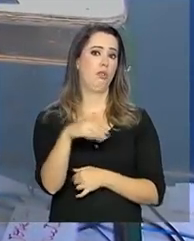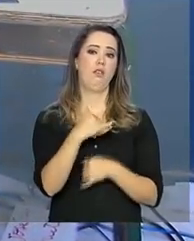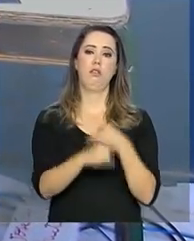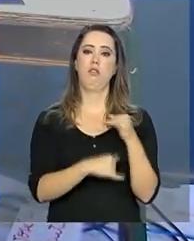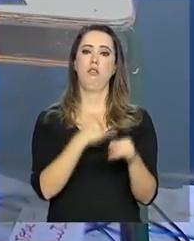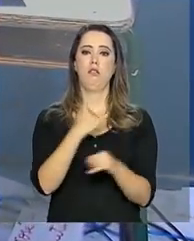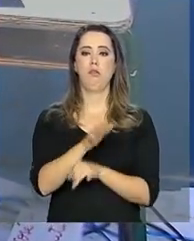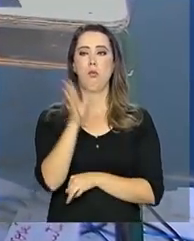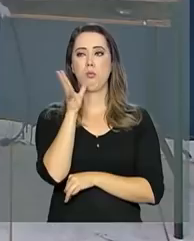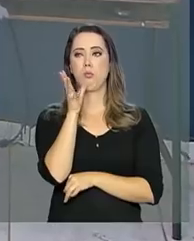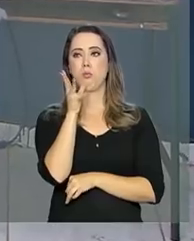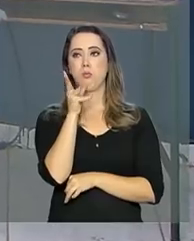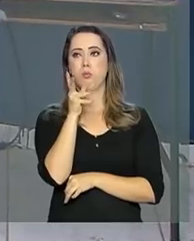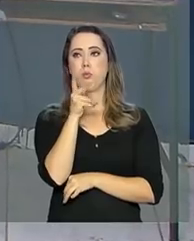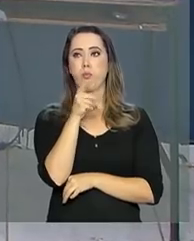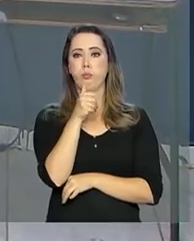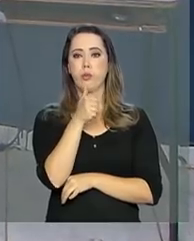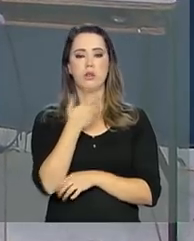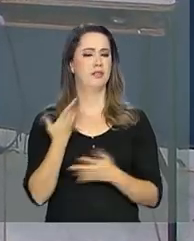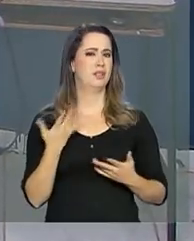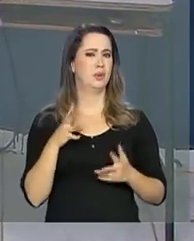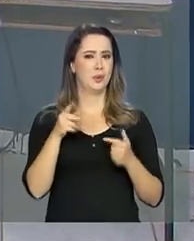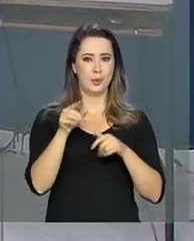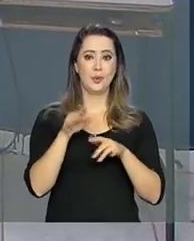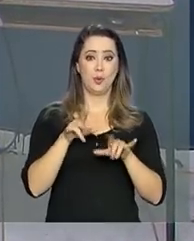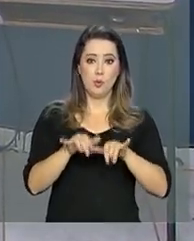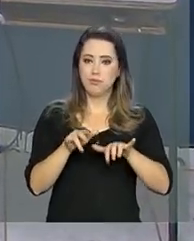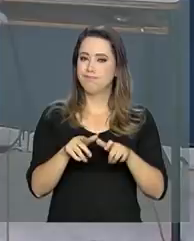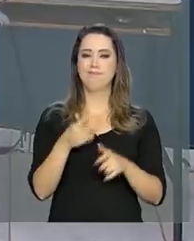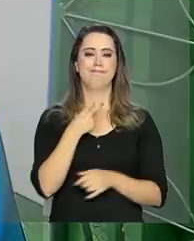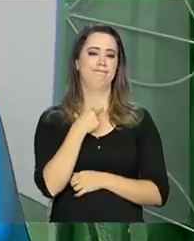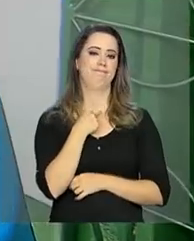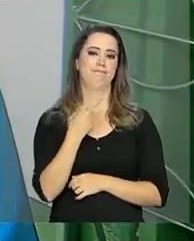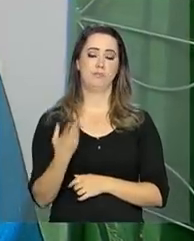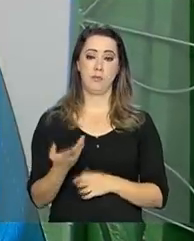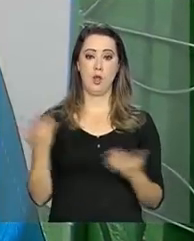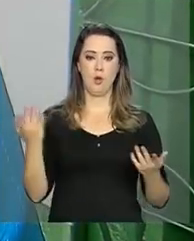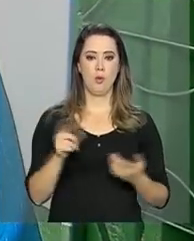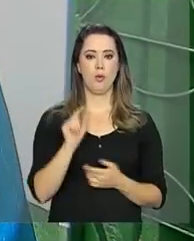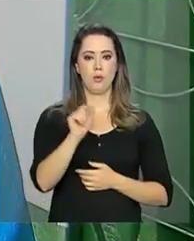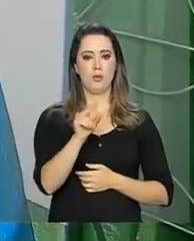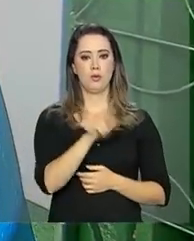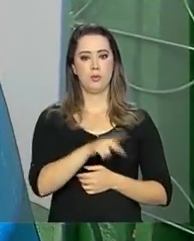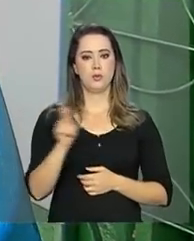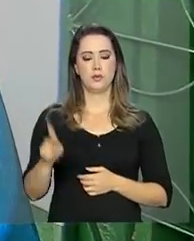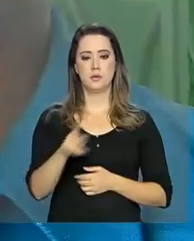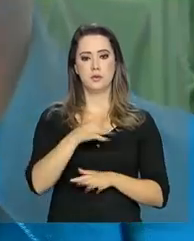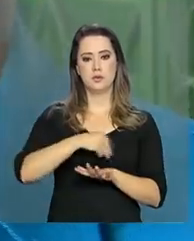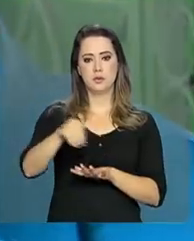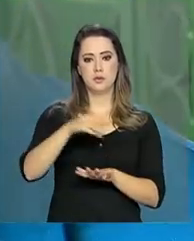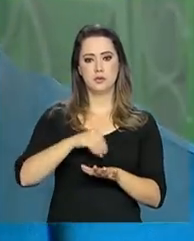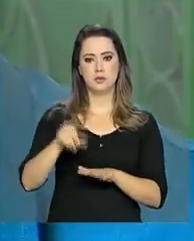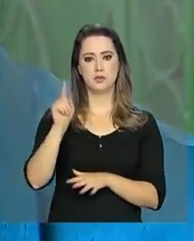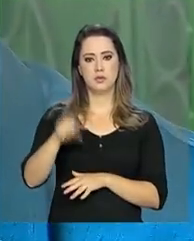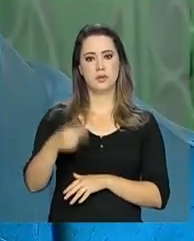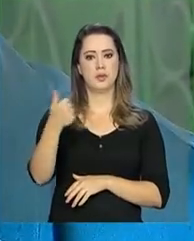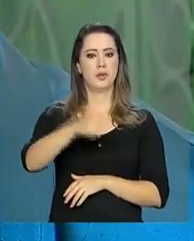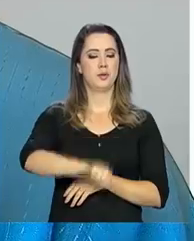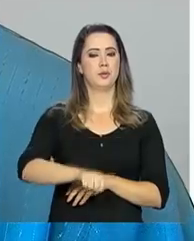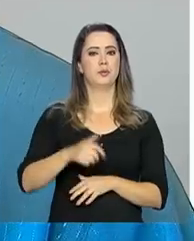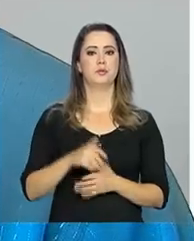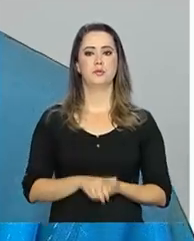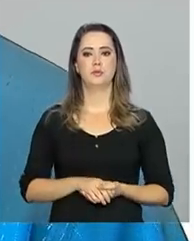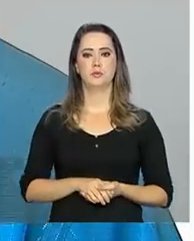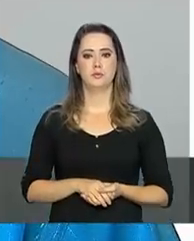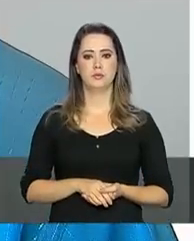lenta com a internet impede que todos funcionem ao mesmo tempo, o que, segundo o professor de informática, prejudica o ensino.